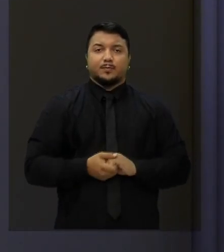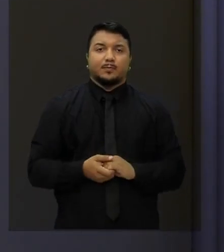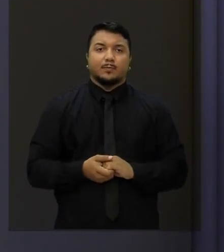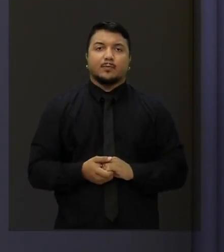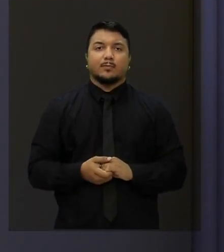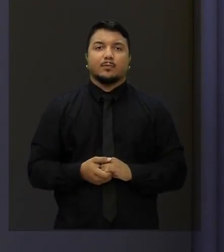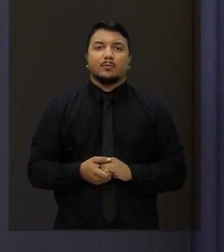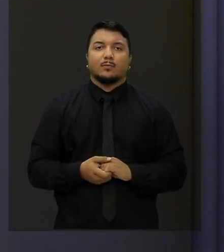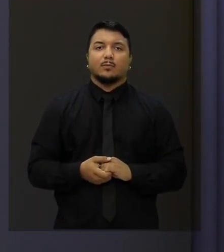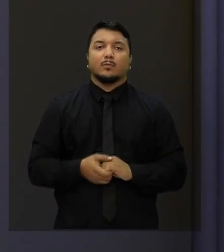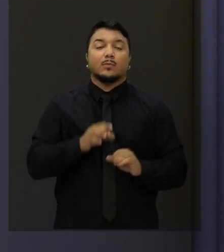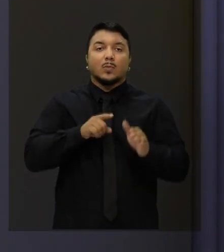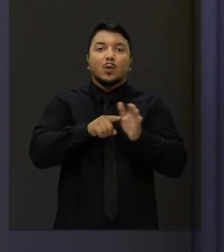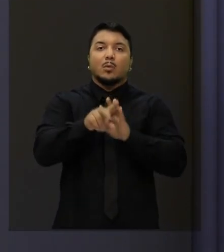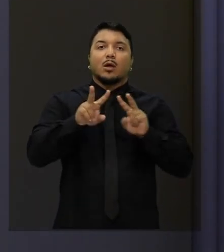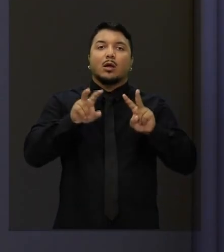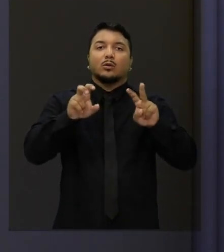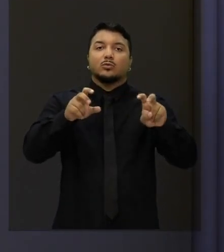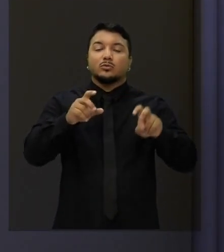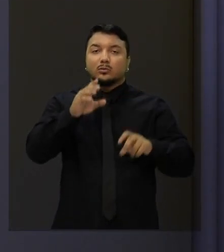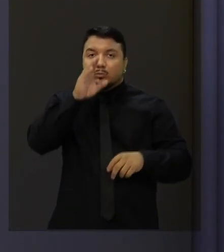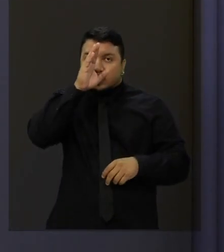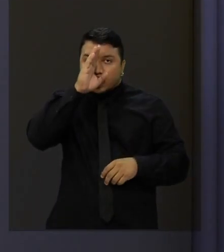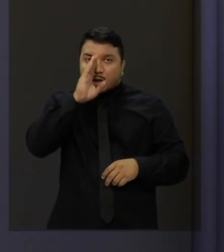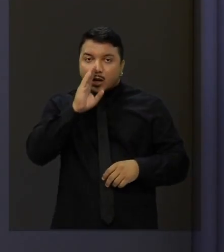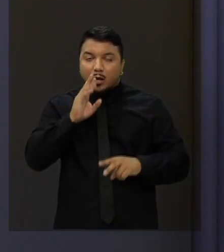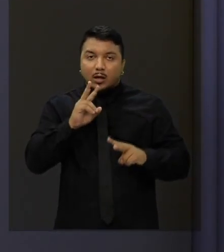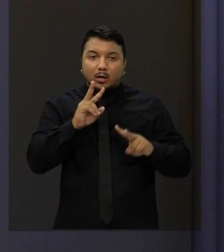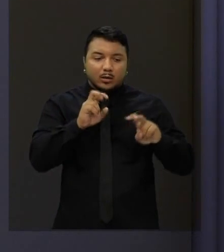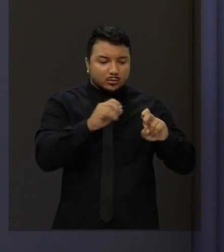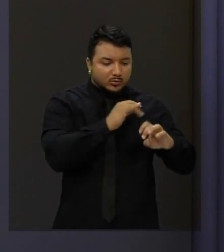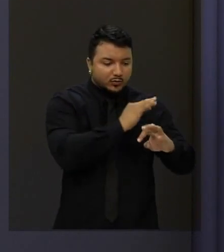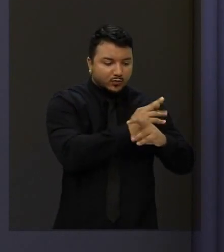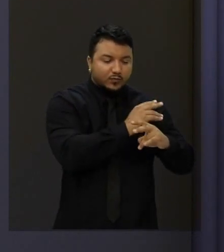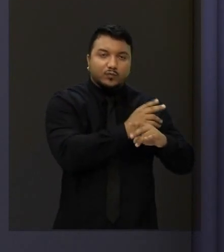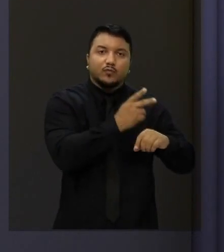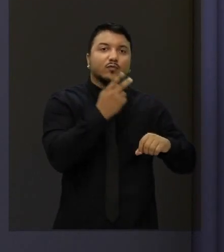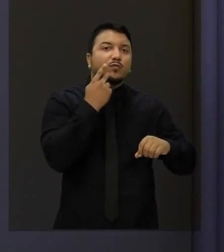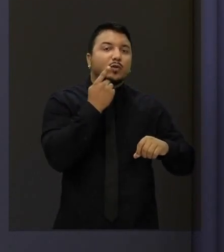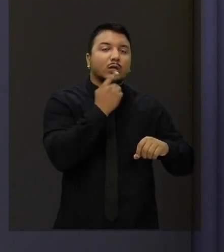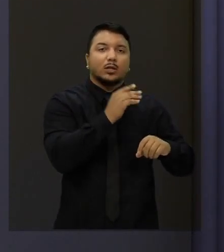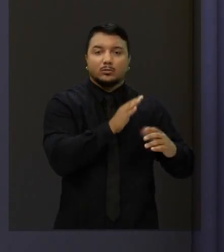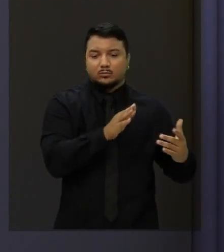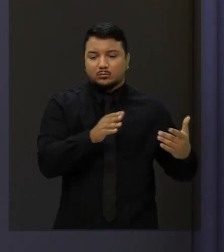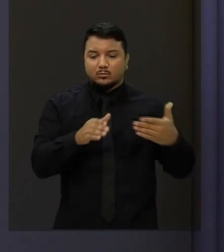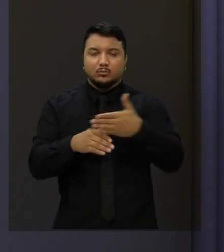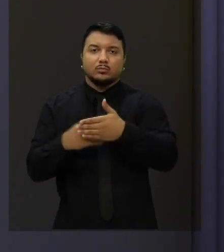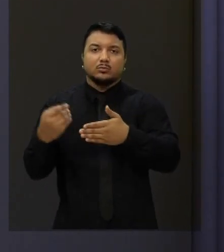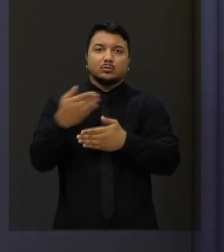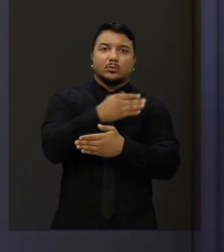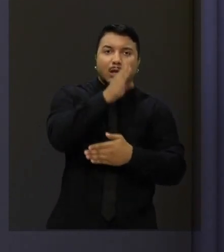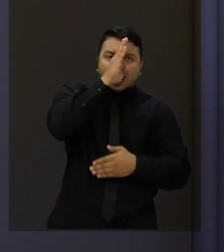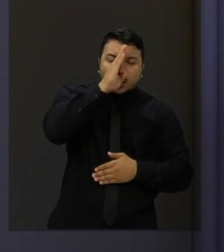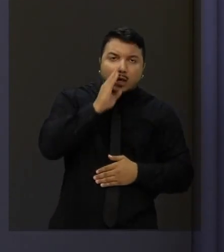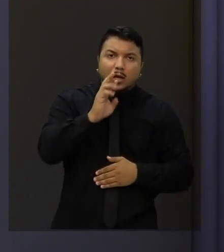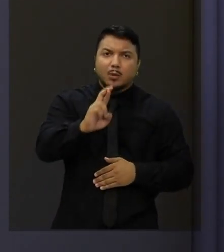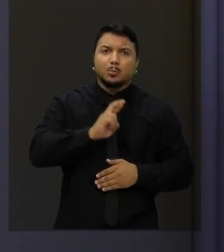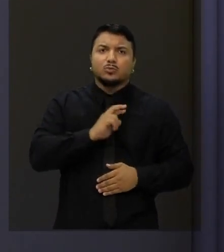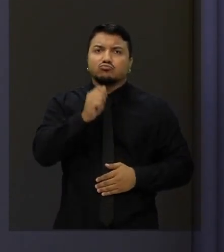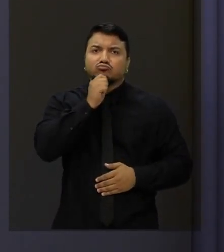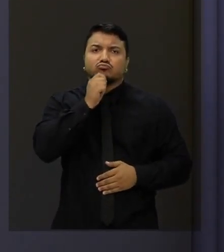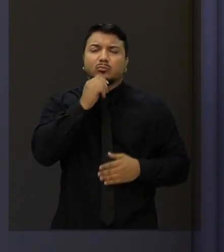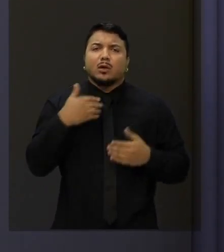Eu perguntei sobre passagem gratuita da região metropolitana de Fortaleza para Fortaleza e voltar de graça. Ele não respondeu.